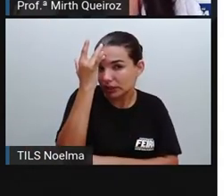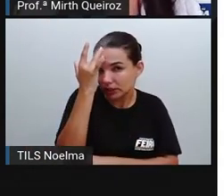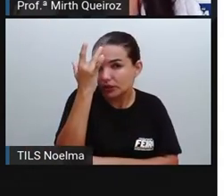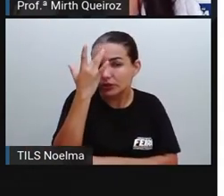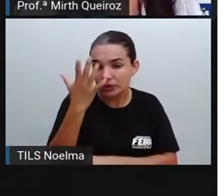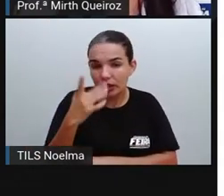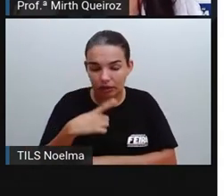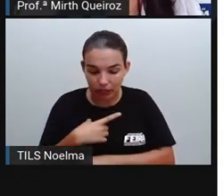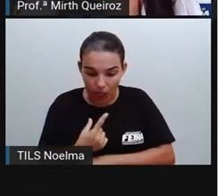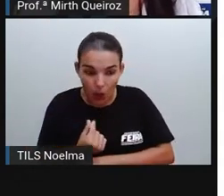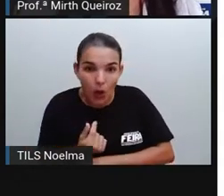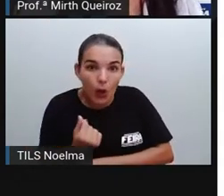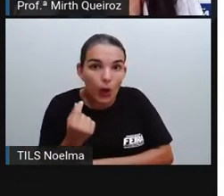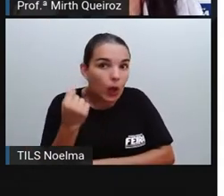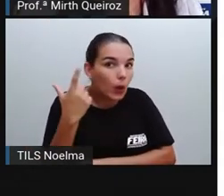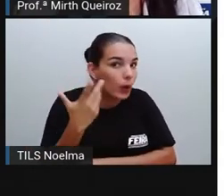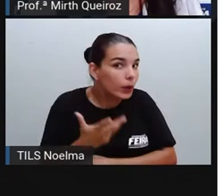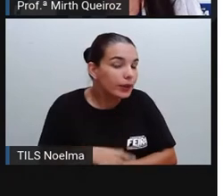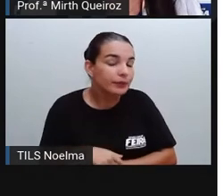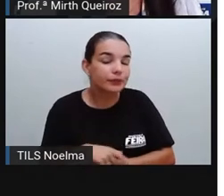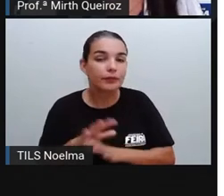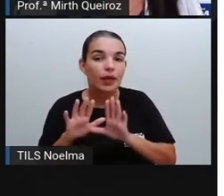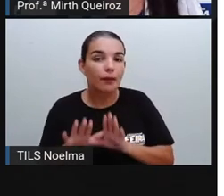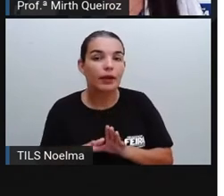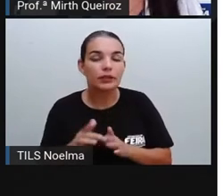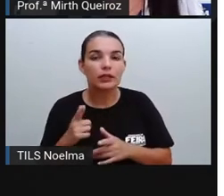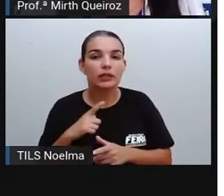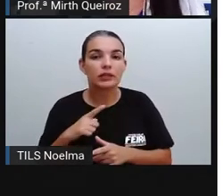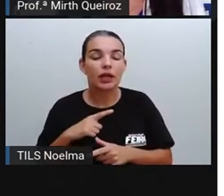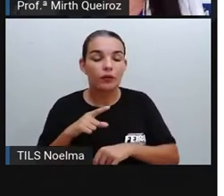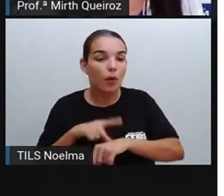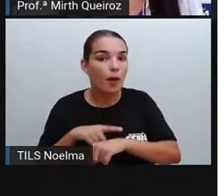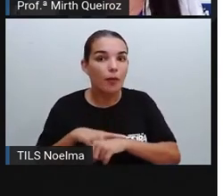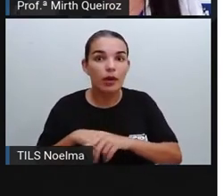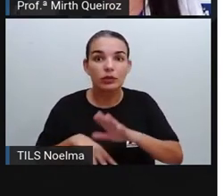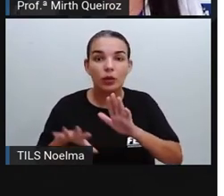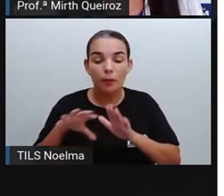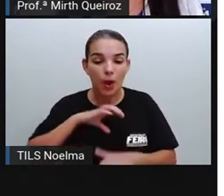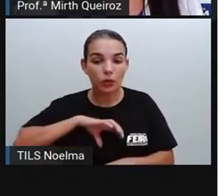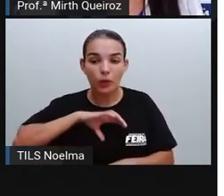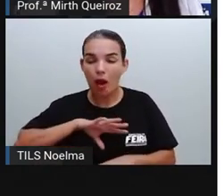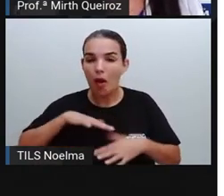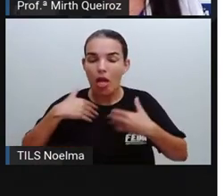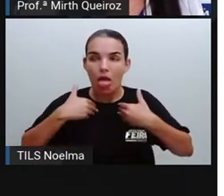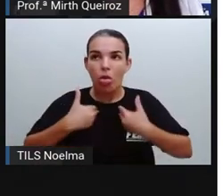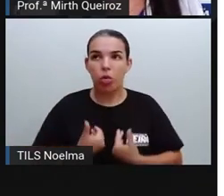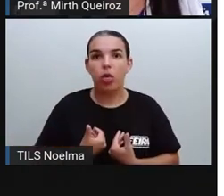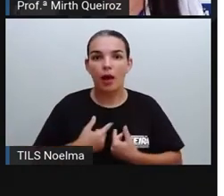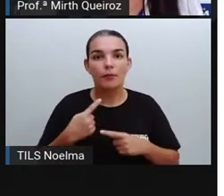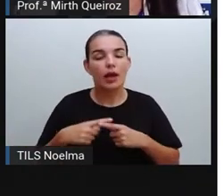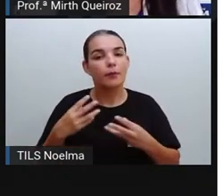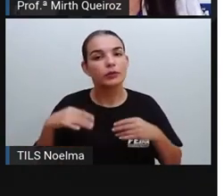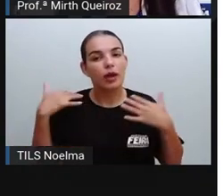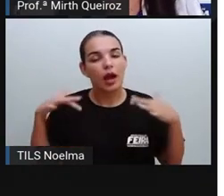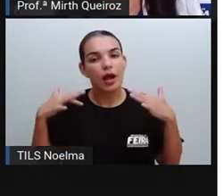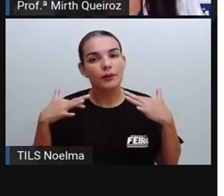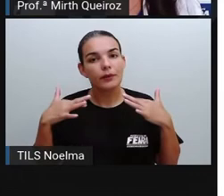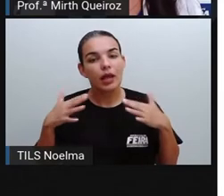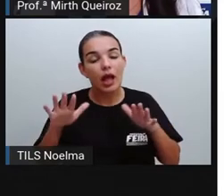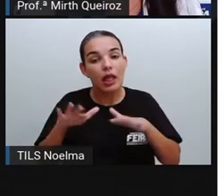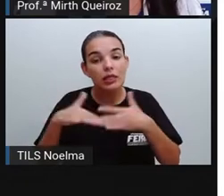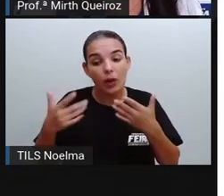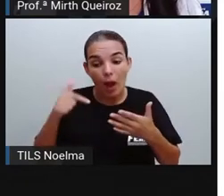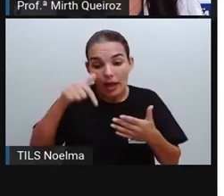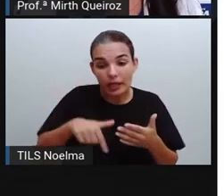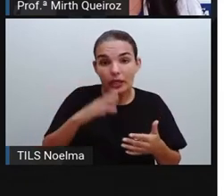muito lucro para Portugal, mas chegou um momento que já não estava dando mais, né? E no Brasil? O que aconteceu no